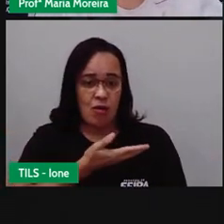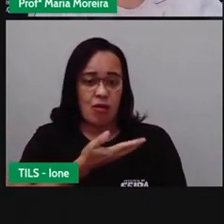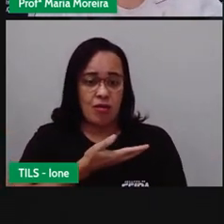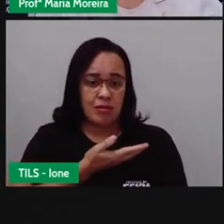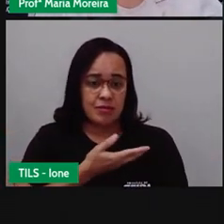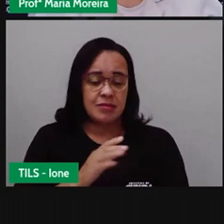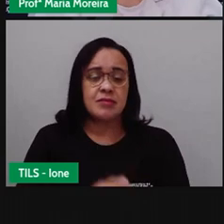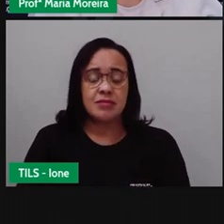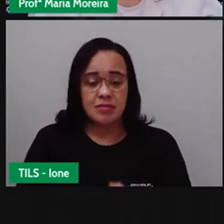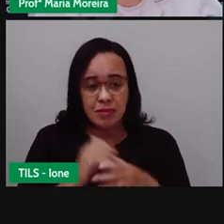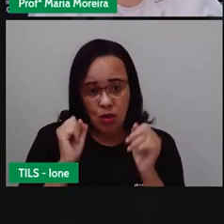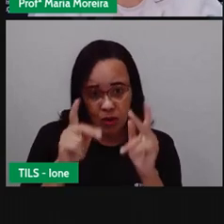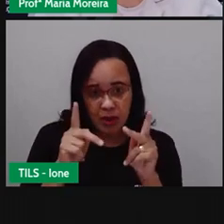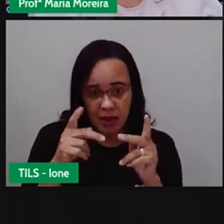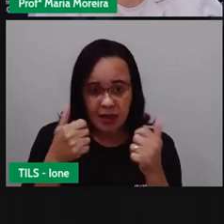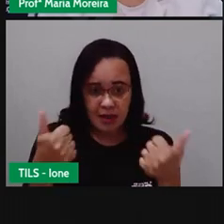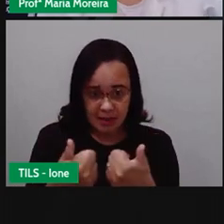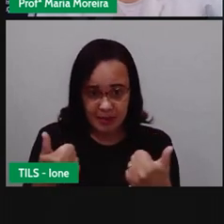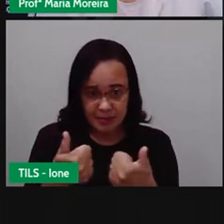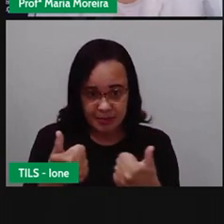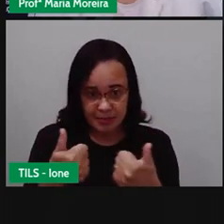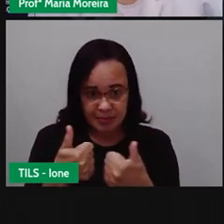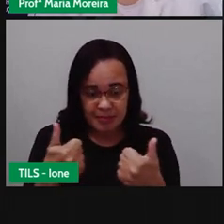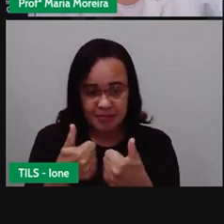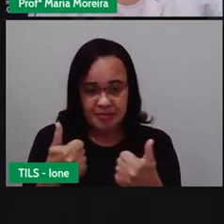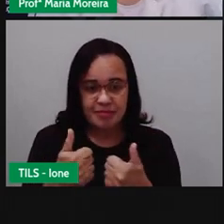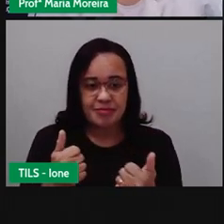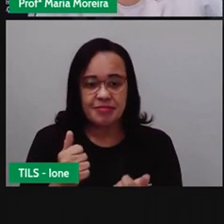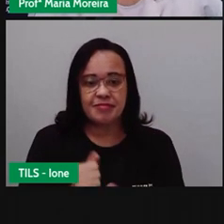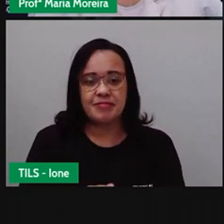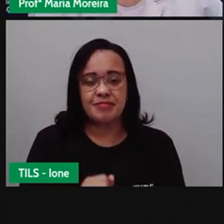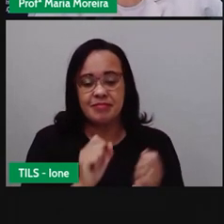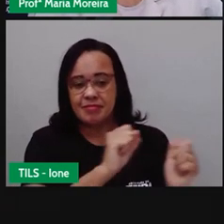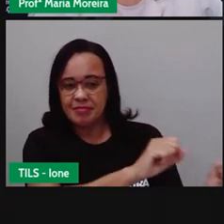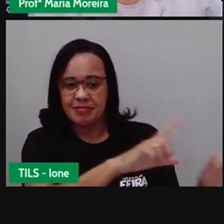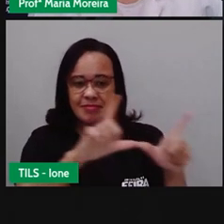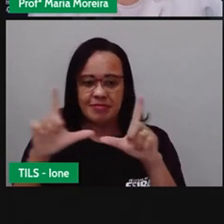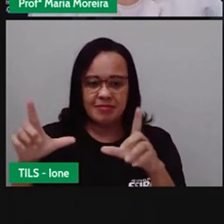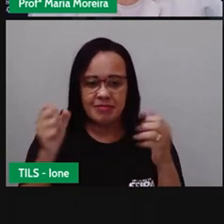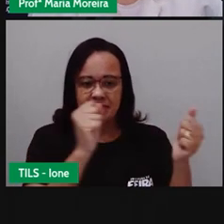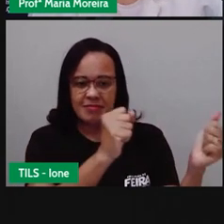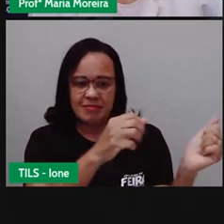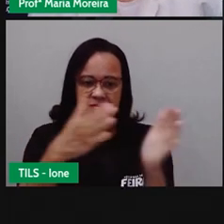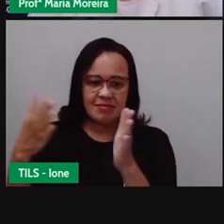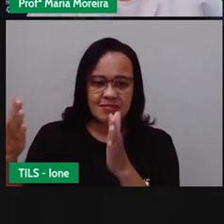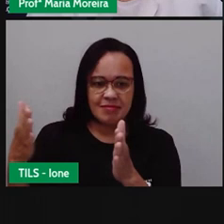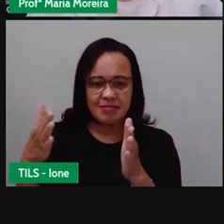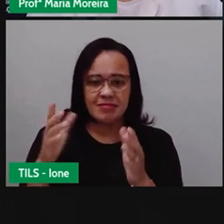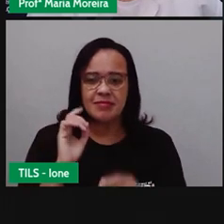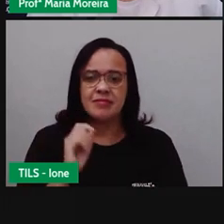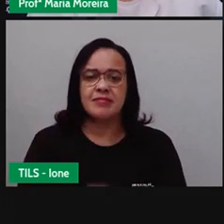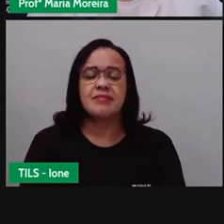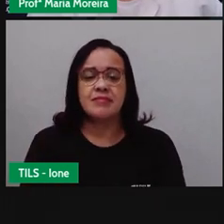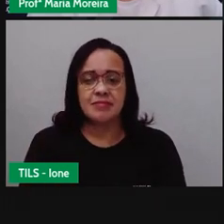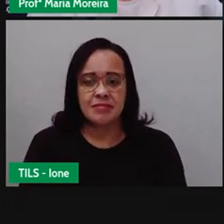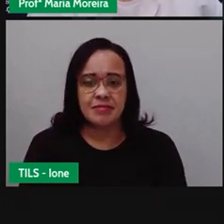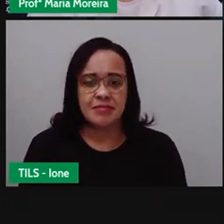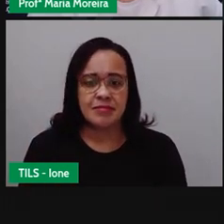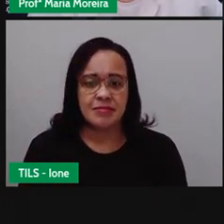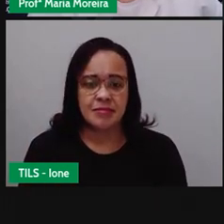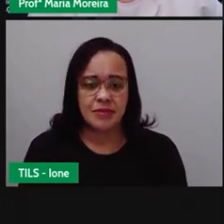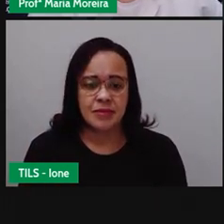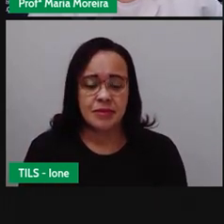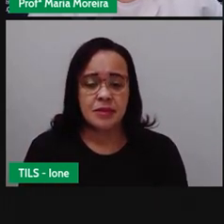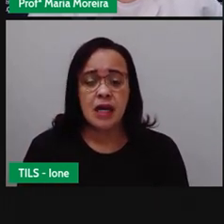certo? Enquanto isso, eu vou passando no slide para vocês. Bom, e quais são